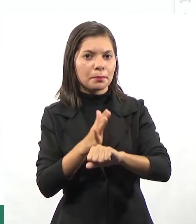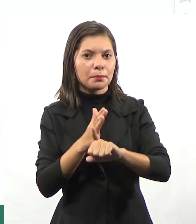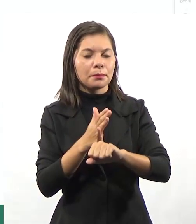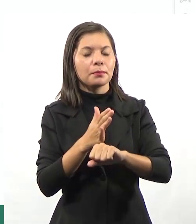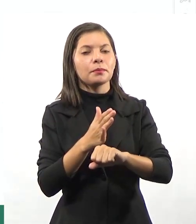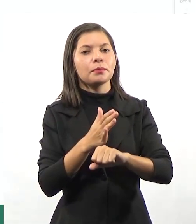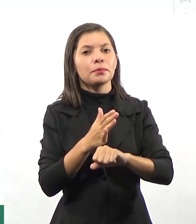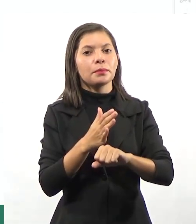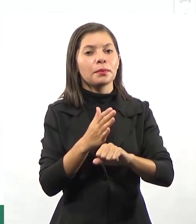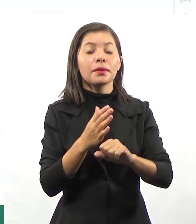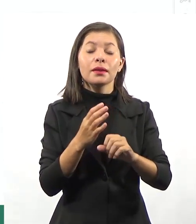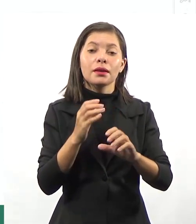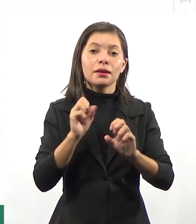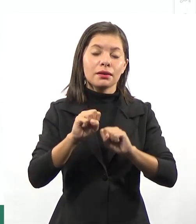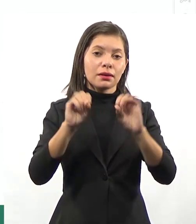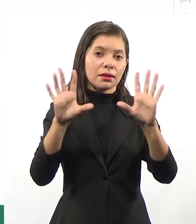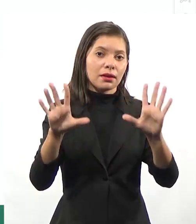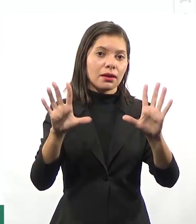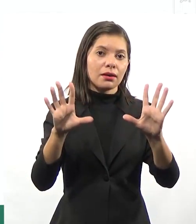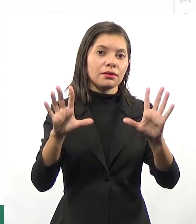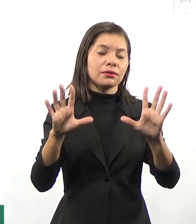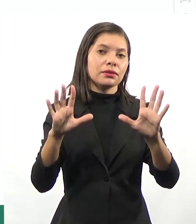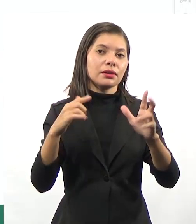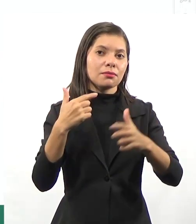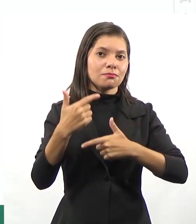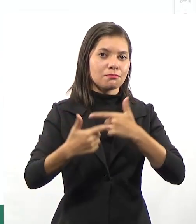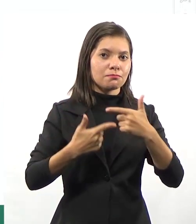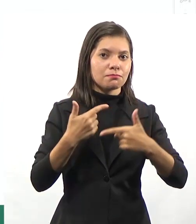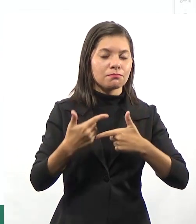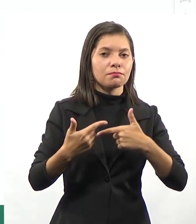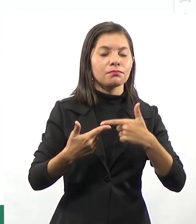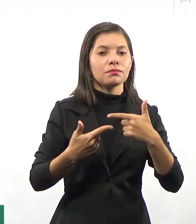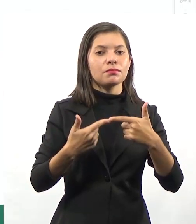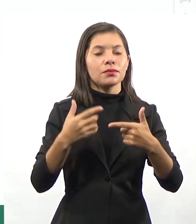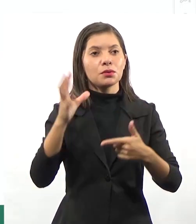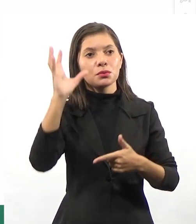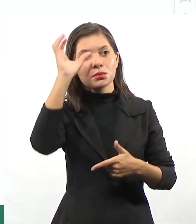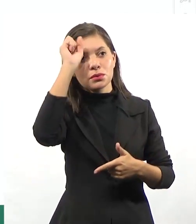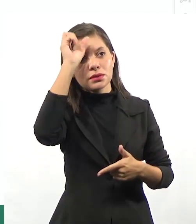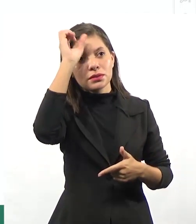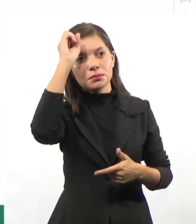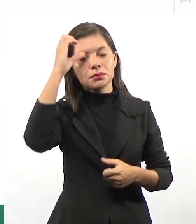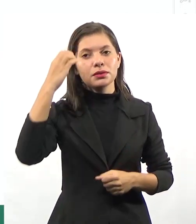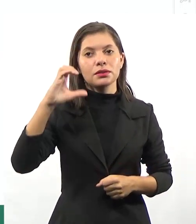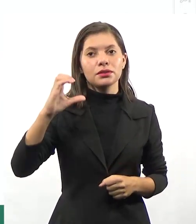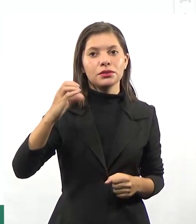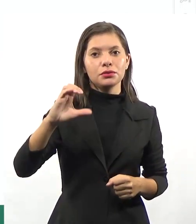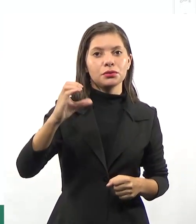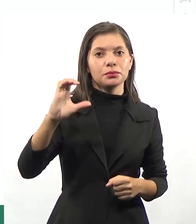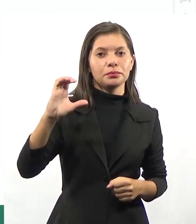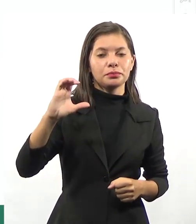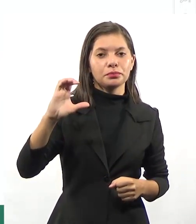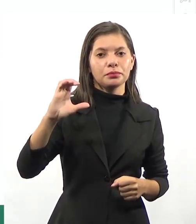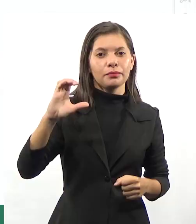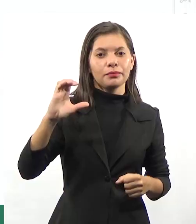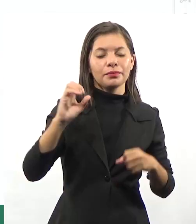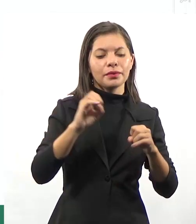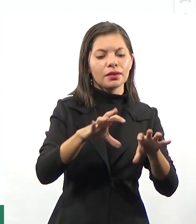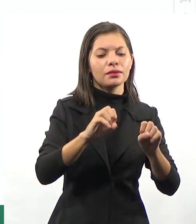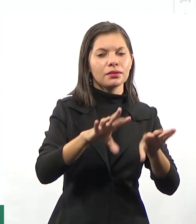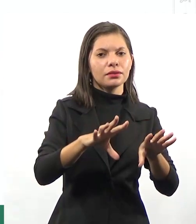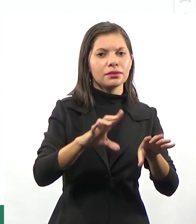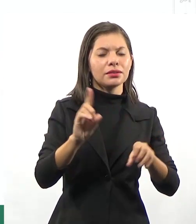Obviamente que isso era empregado os conhecimentos científicos, mas não os conhecimentos científicos em prol da aprendizagem.